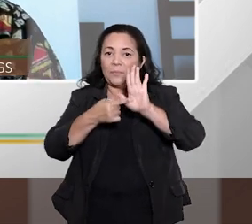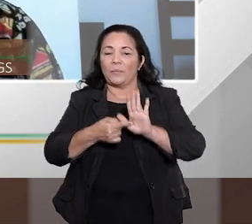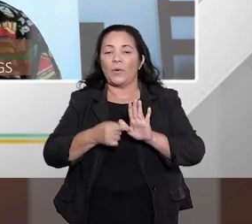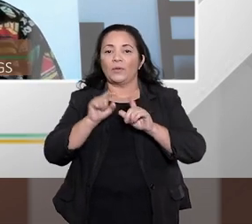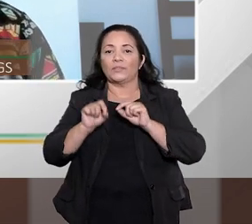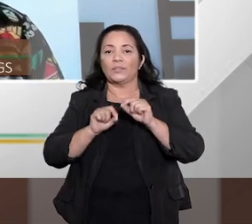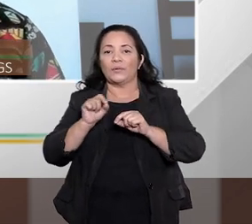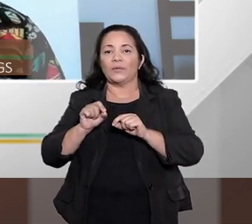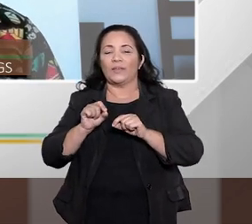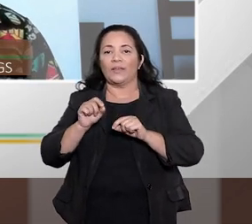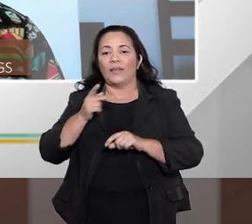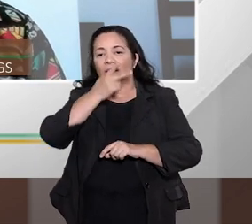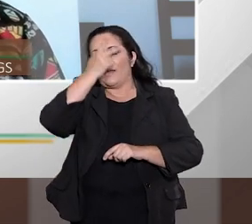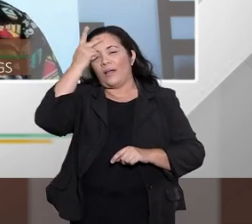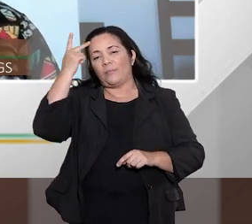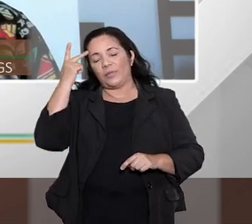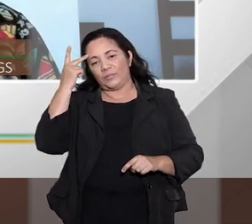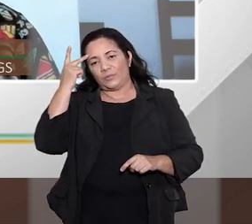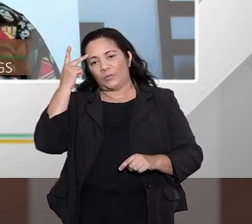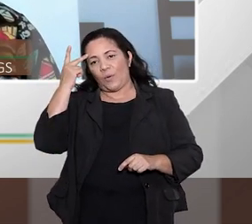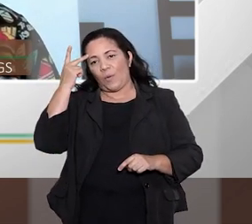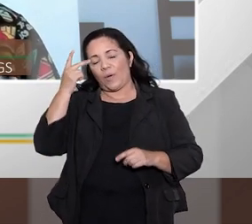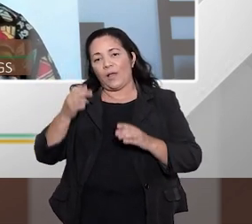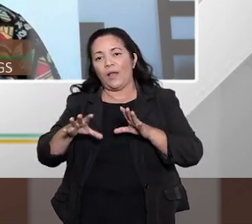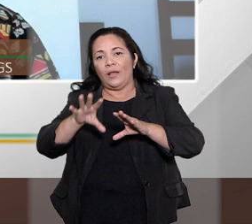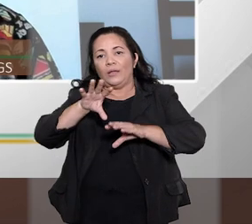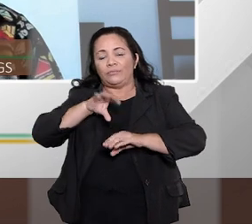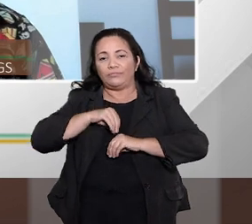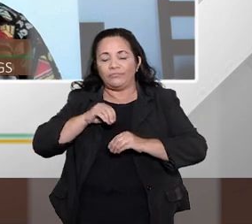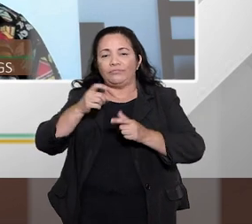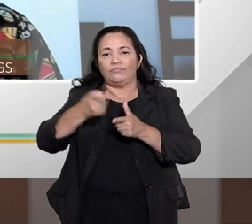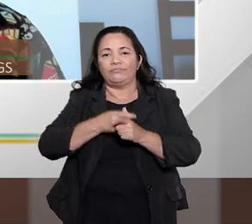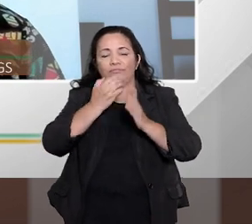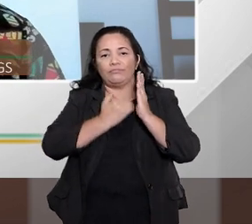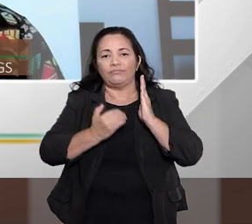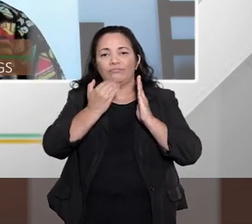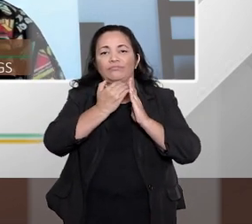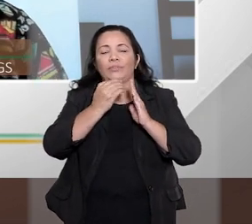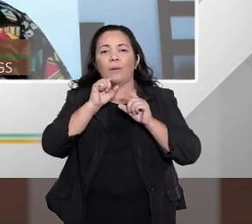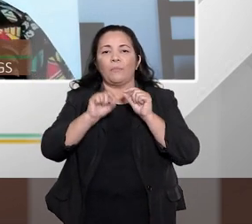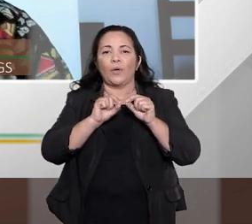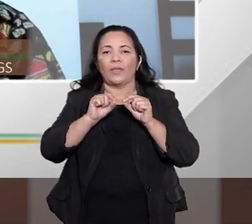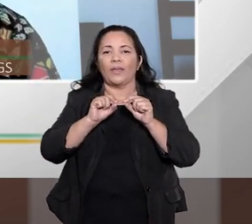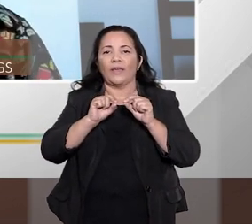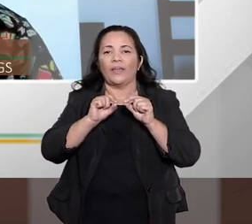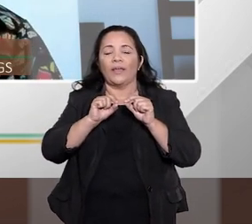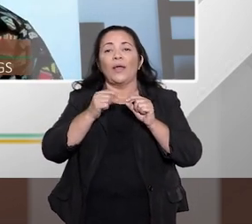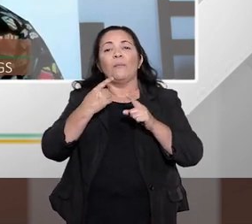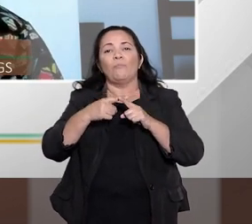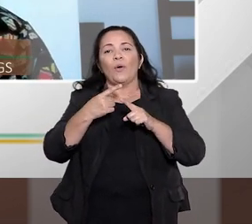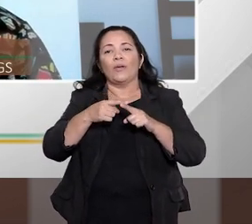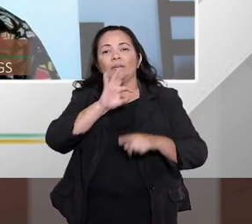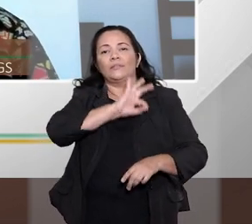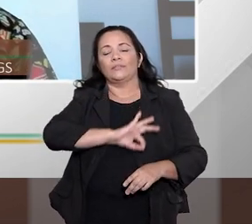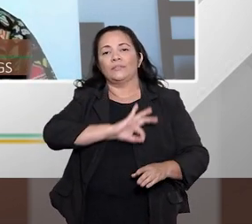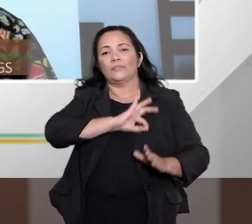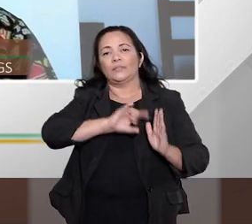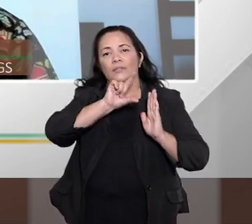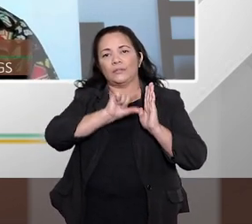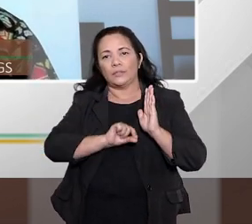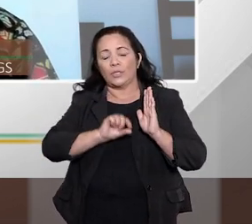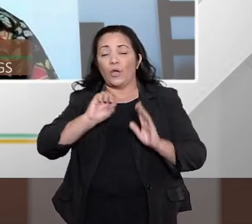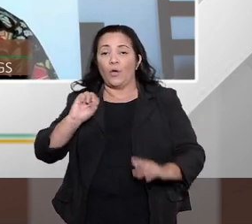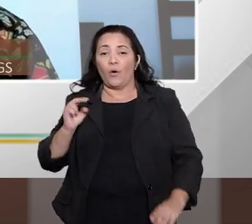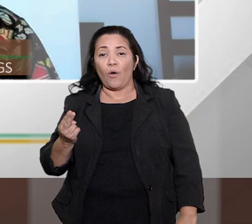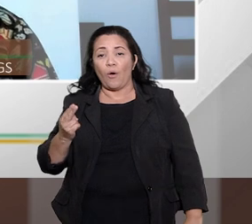casos é redução de renda que isso traz vamos dizer assim um desequilíbrio do orçamento e morte ou